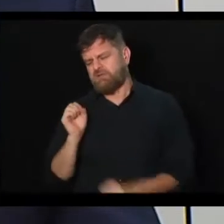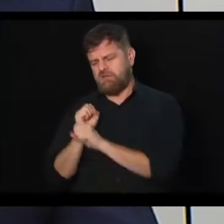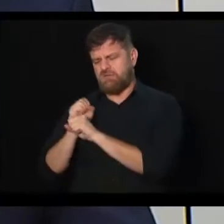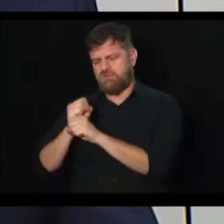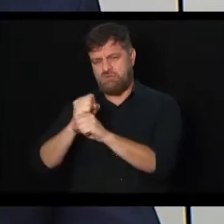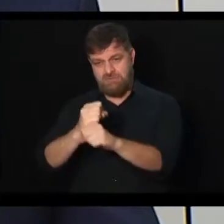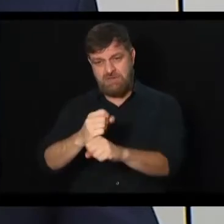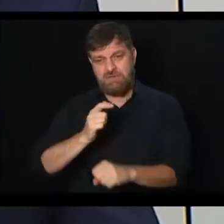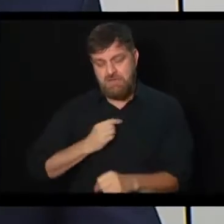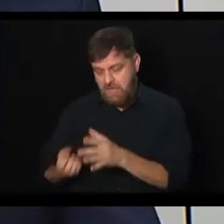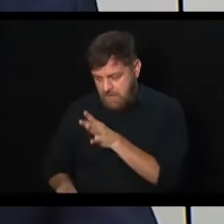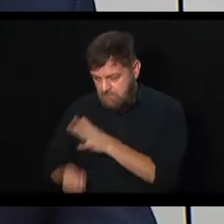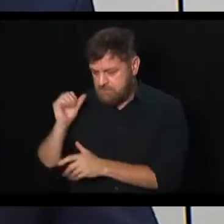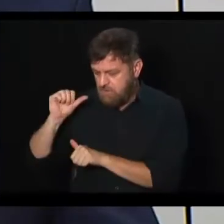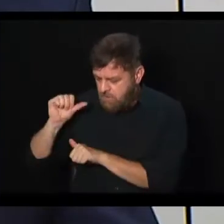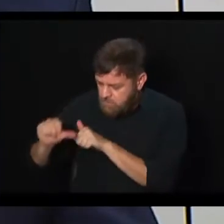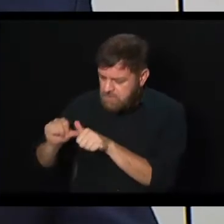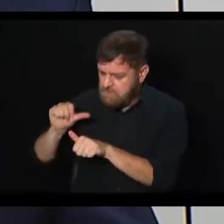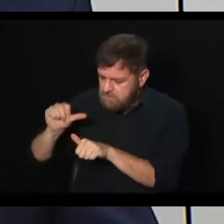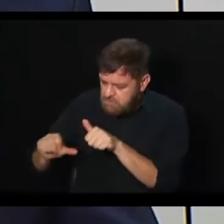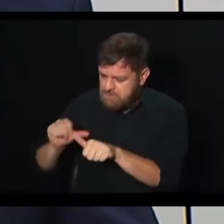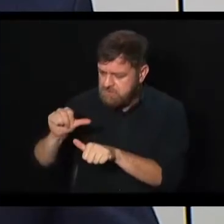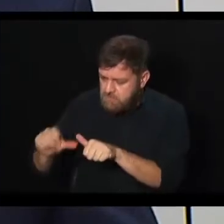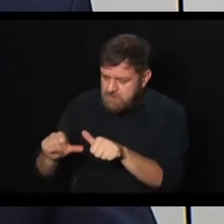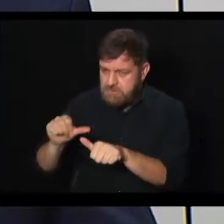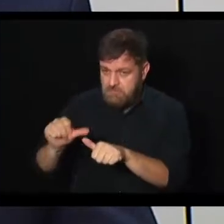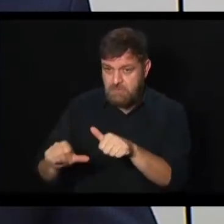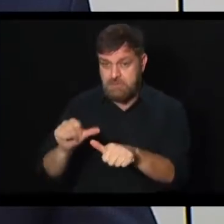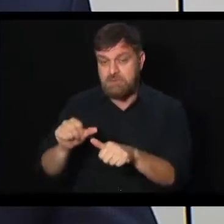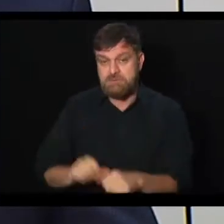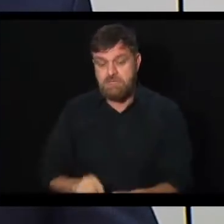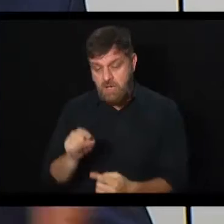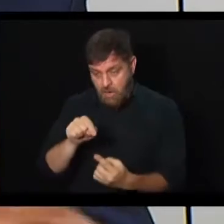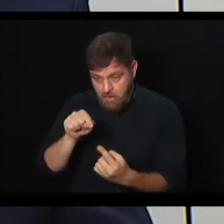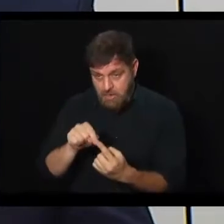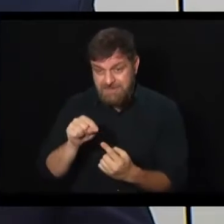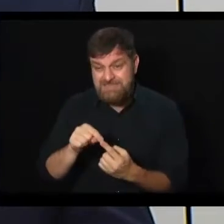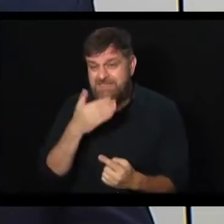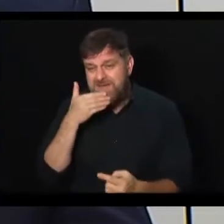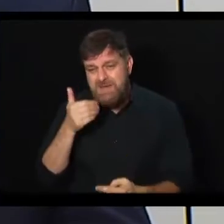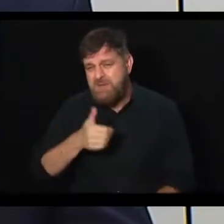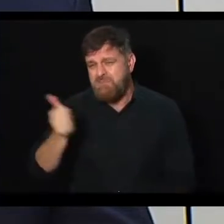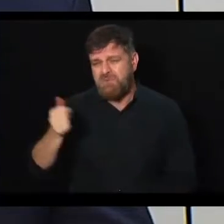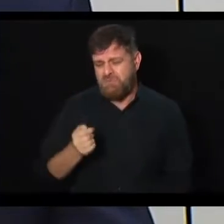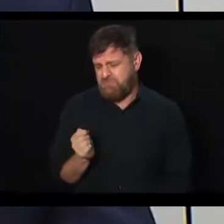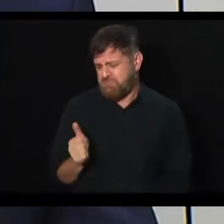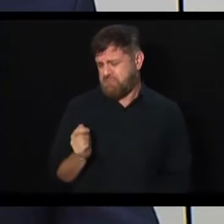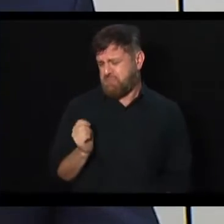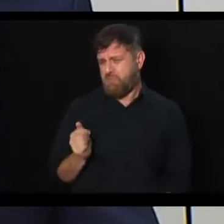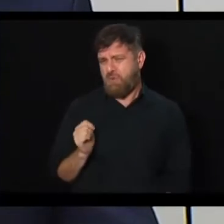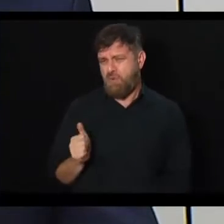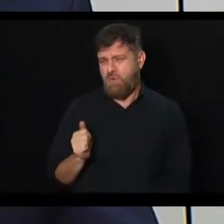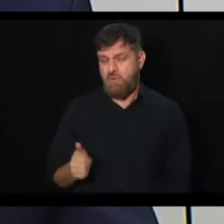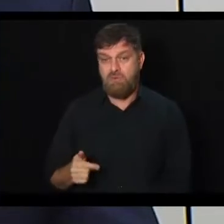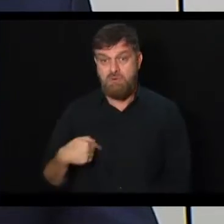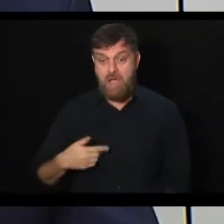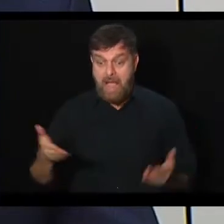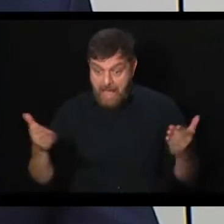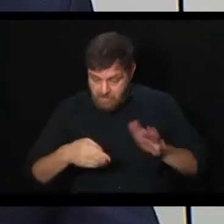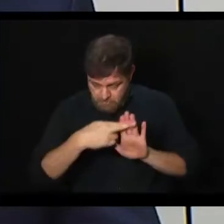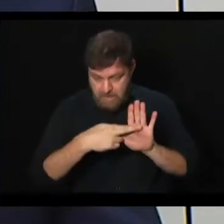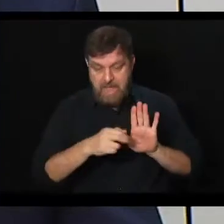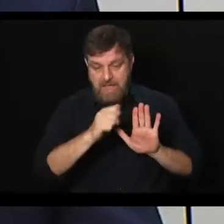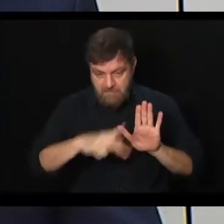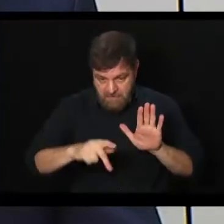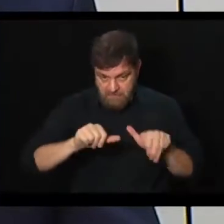mini reforma, algum apanhado de reforma, tentou-se melhorar muito pouco, não melhorou quase nada. E essa, sim, é reforma que